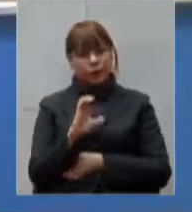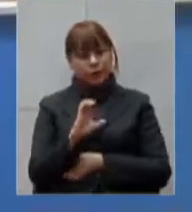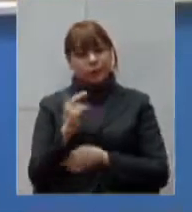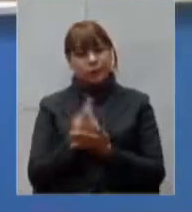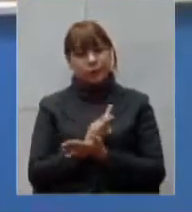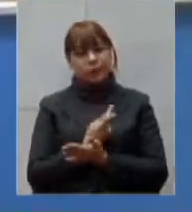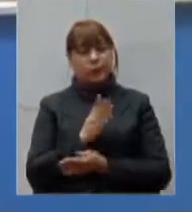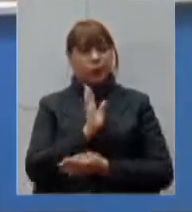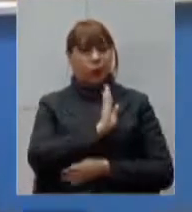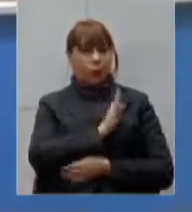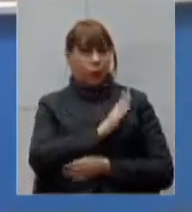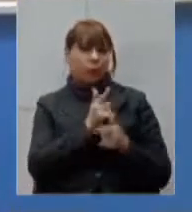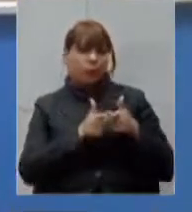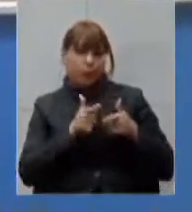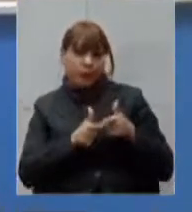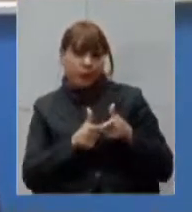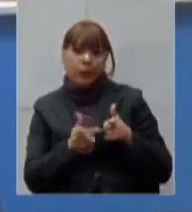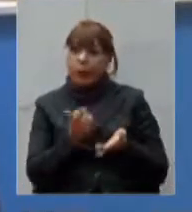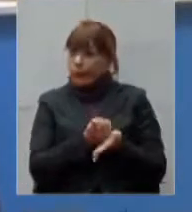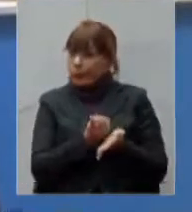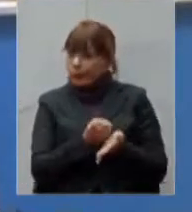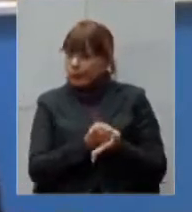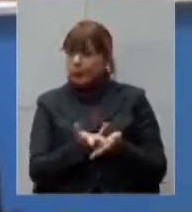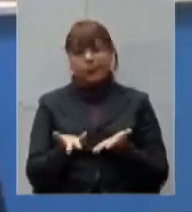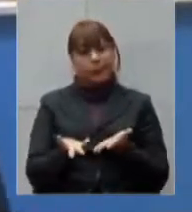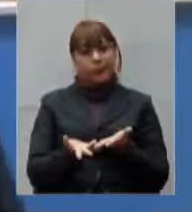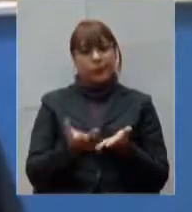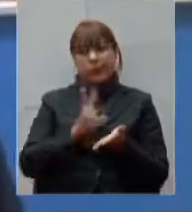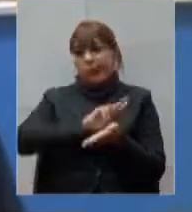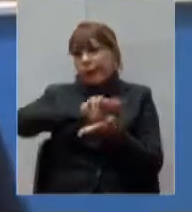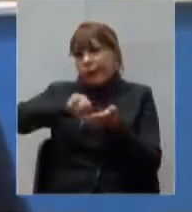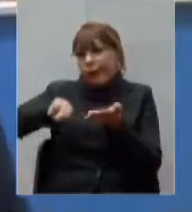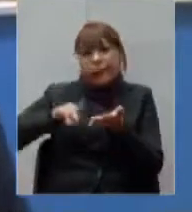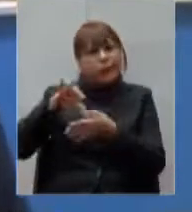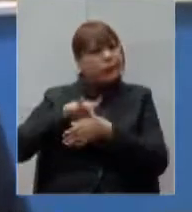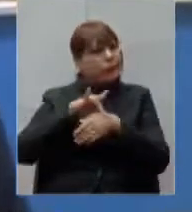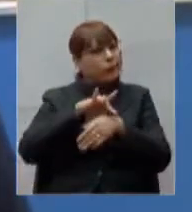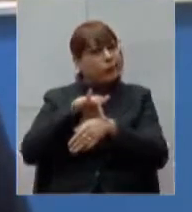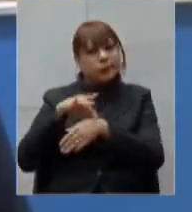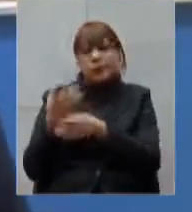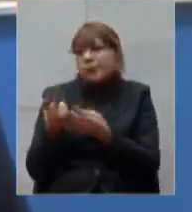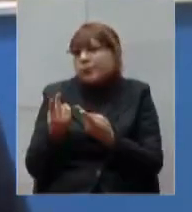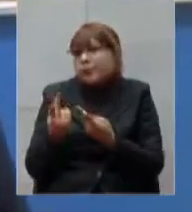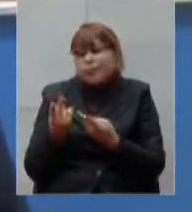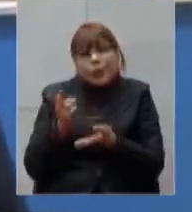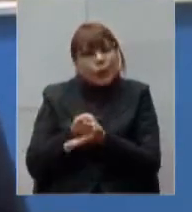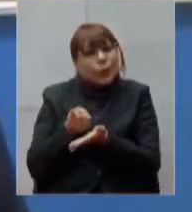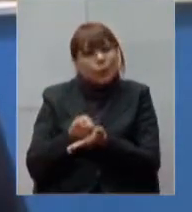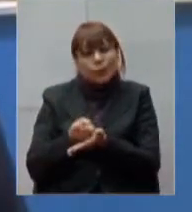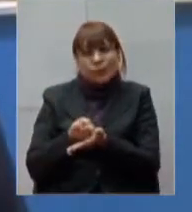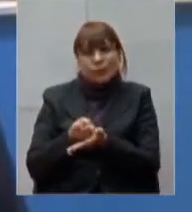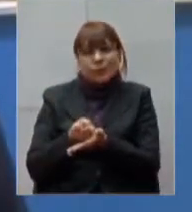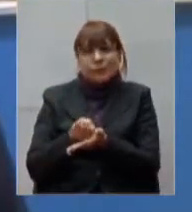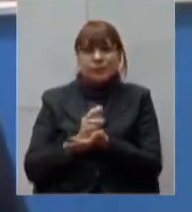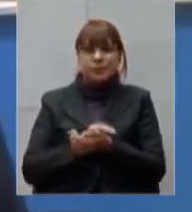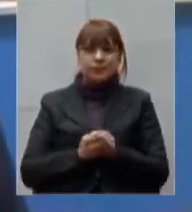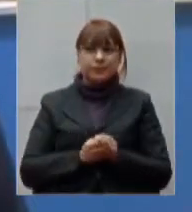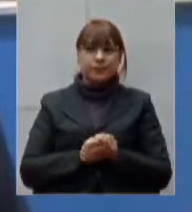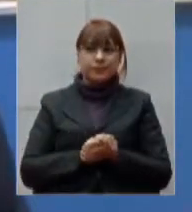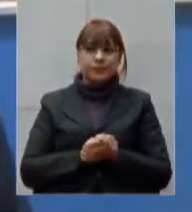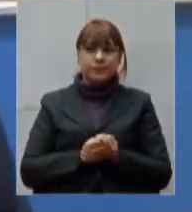cardíacos renais etc e tal temos urgentemente